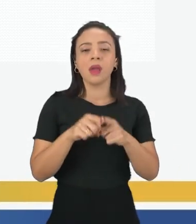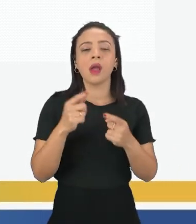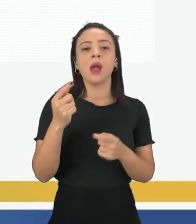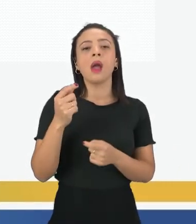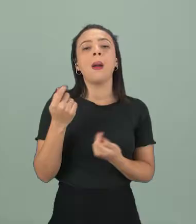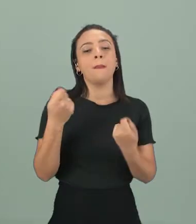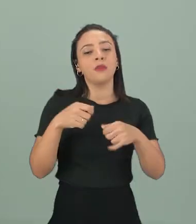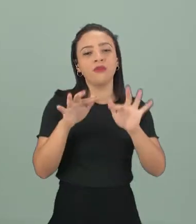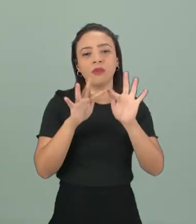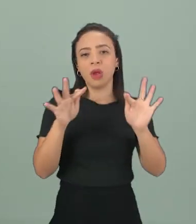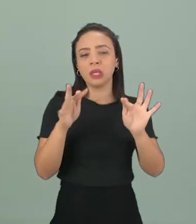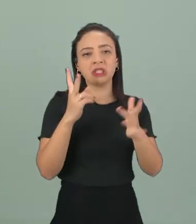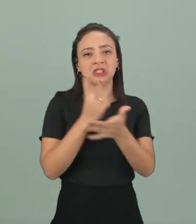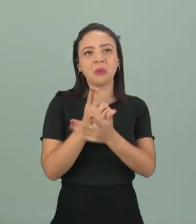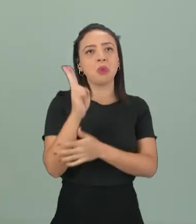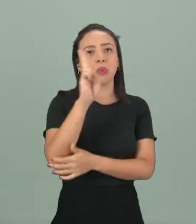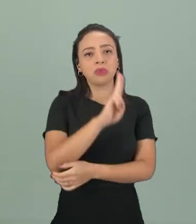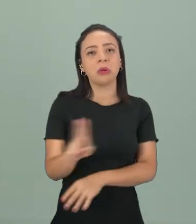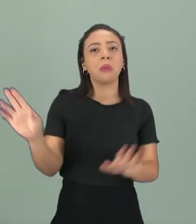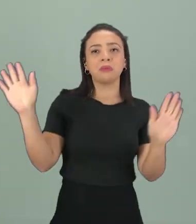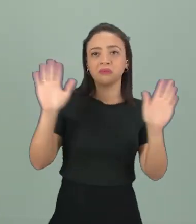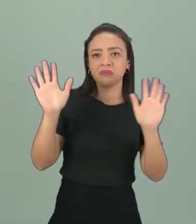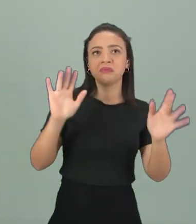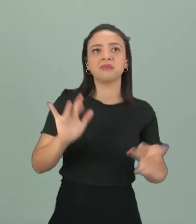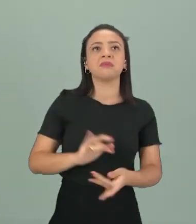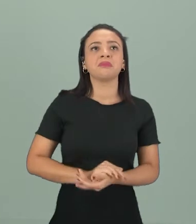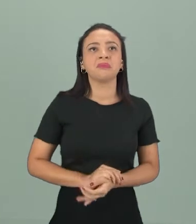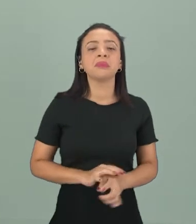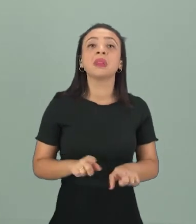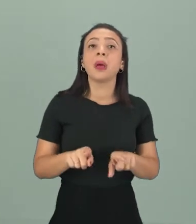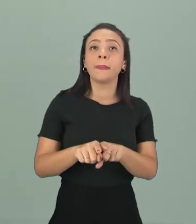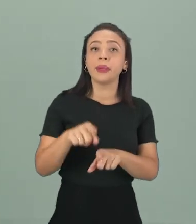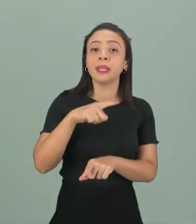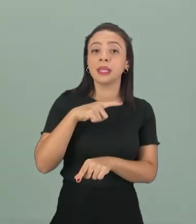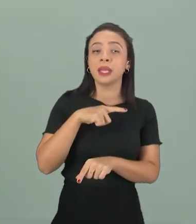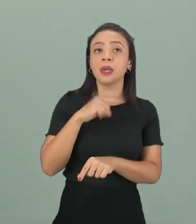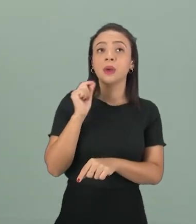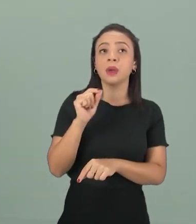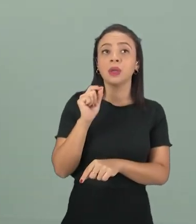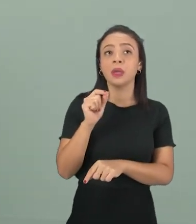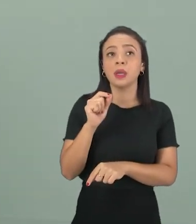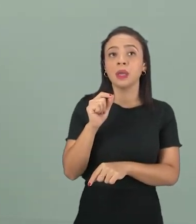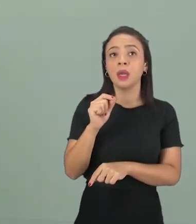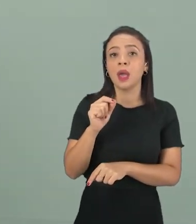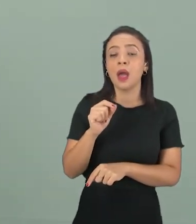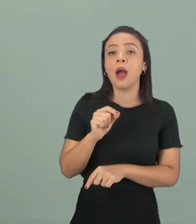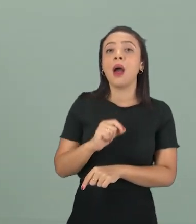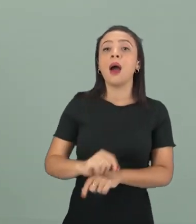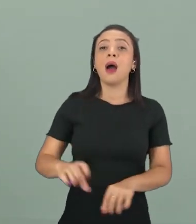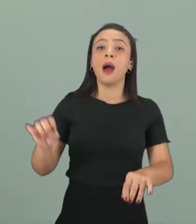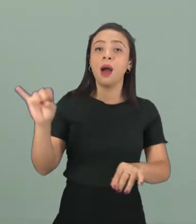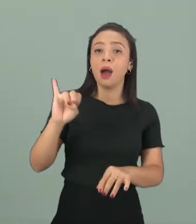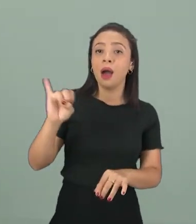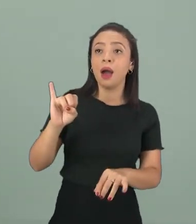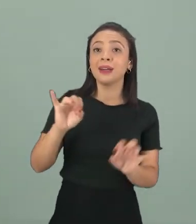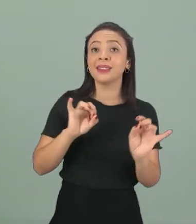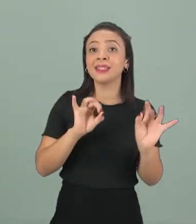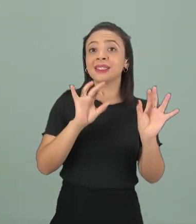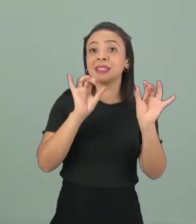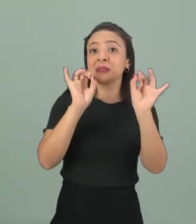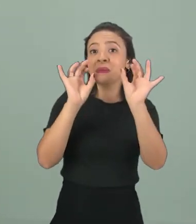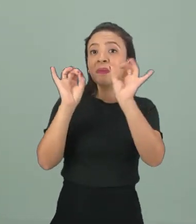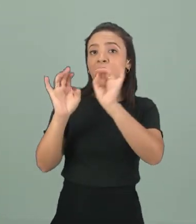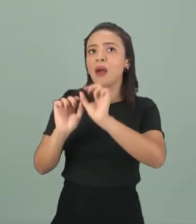comuns na despedida. Muito bem. Além dessas frases, a gente também tem, pessoal, as saudações especiais. O que são